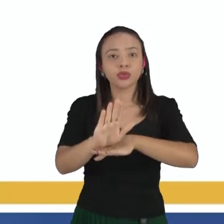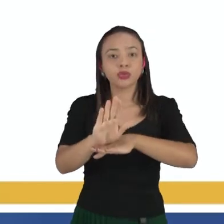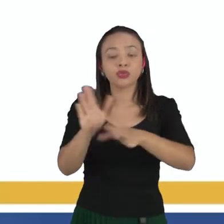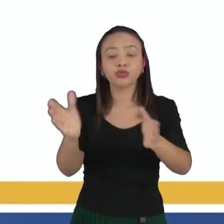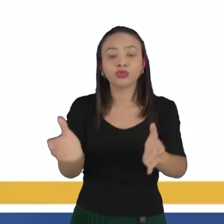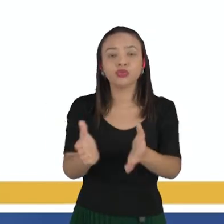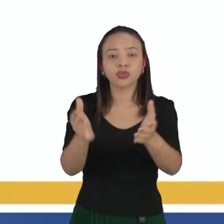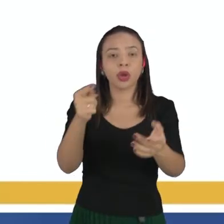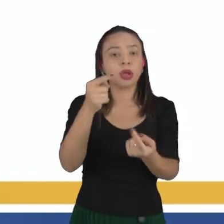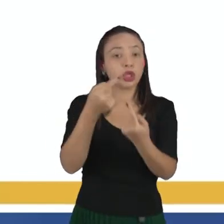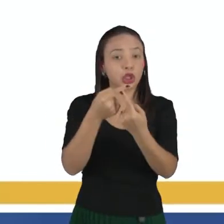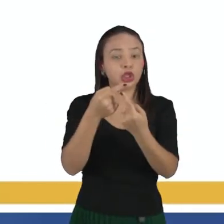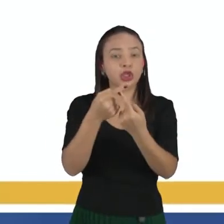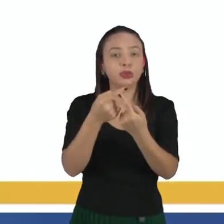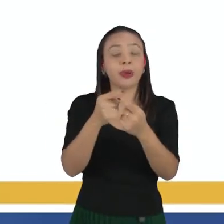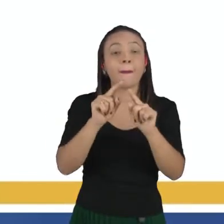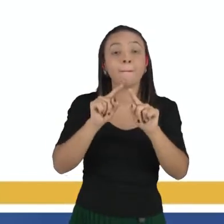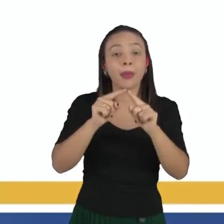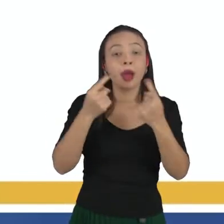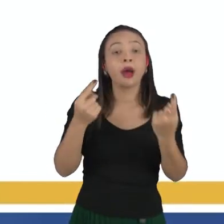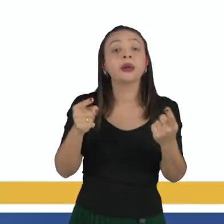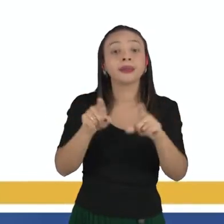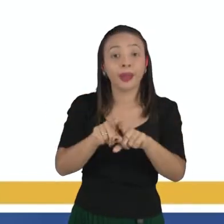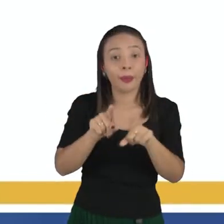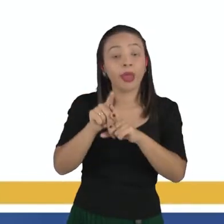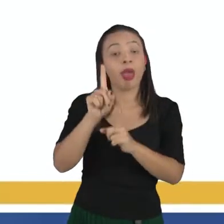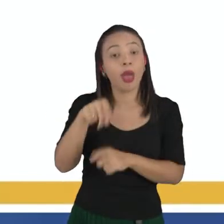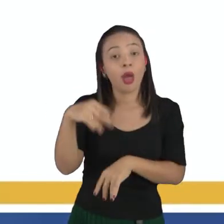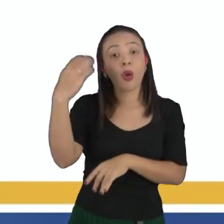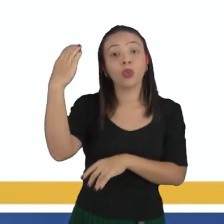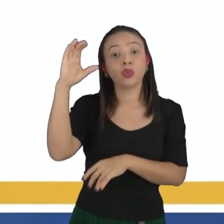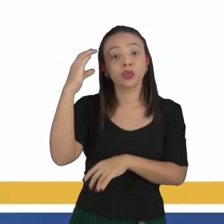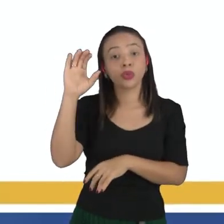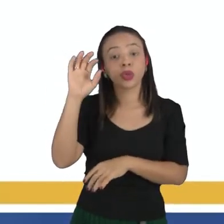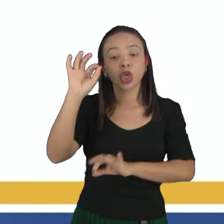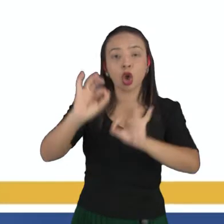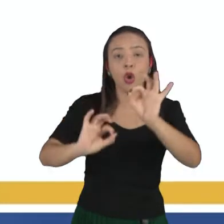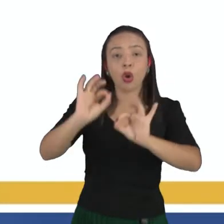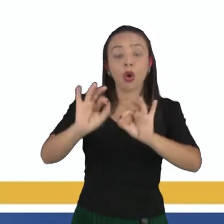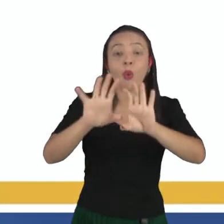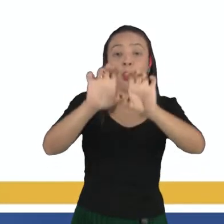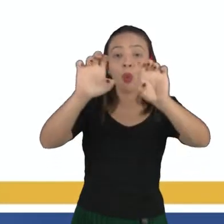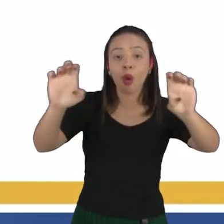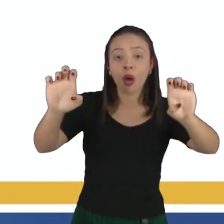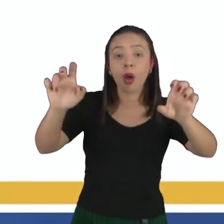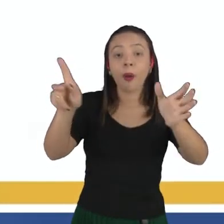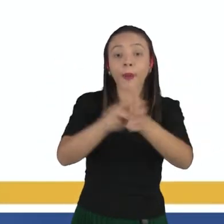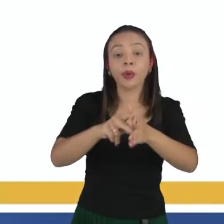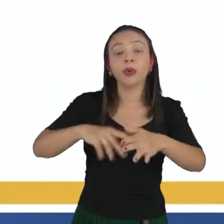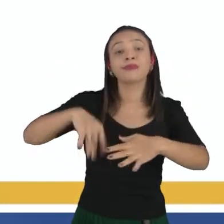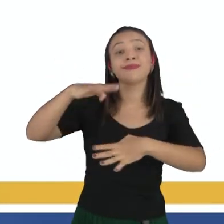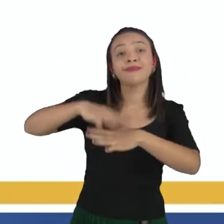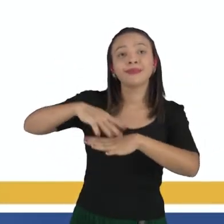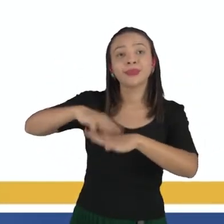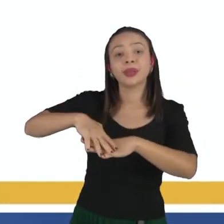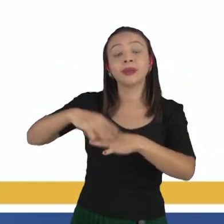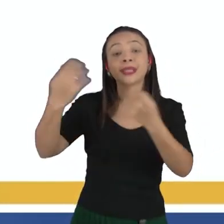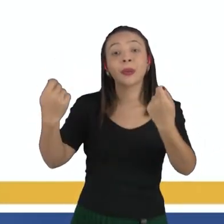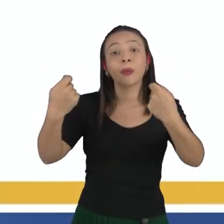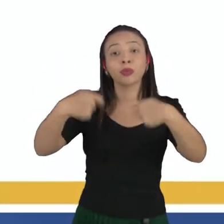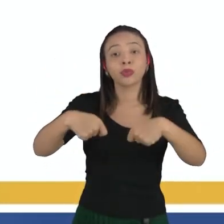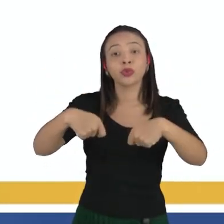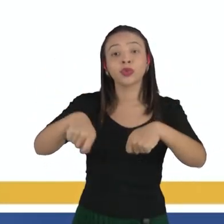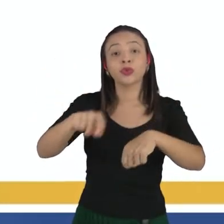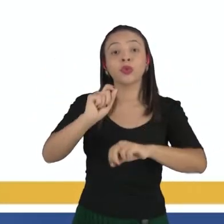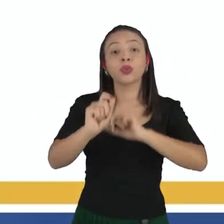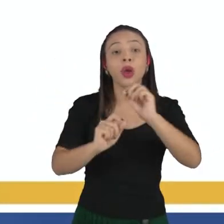modelo, mas ele foi um dos cientistas que formulou uma equação matemática para que ele pudesse